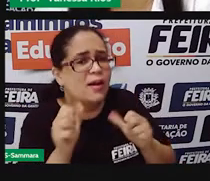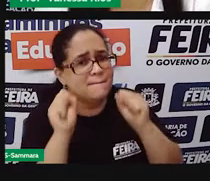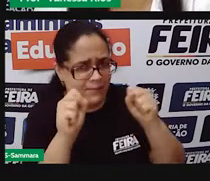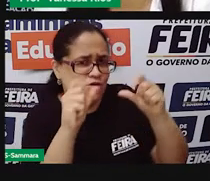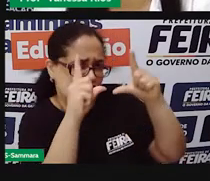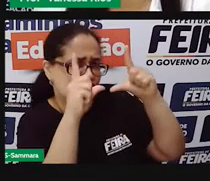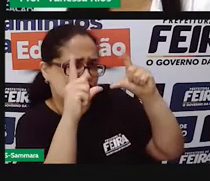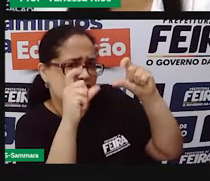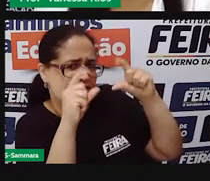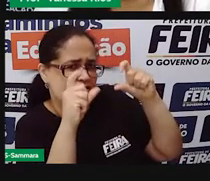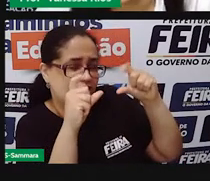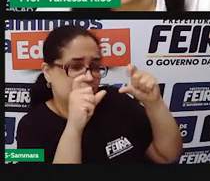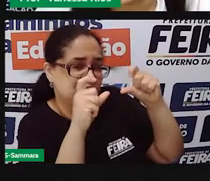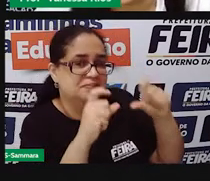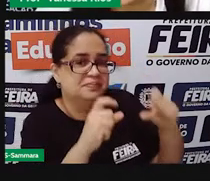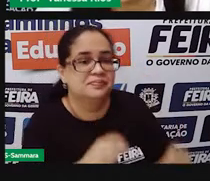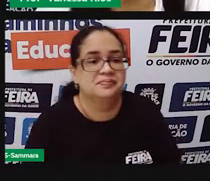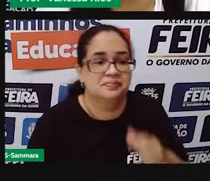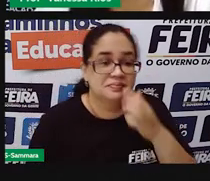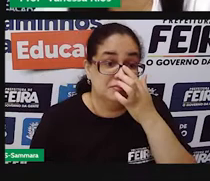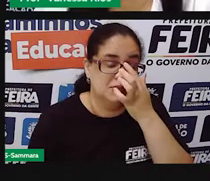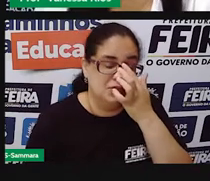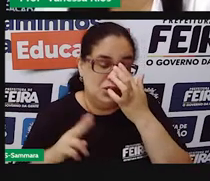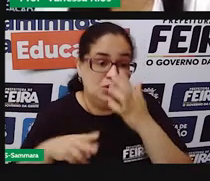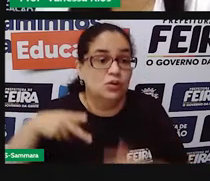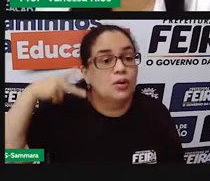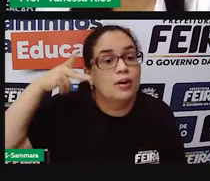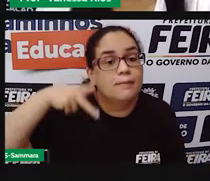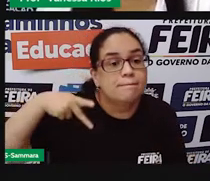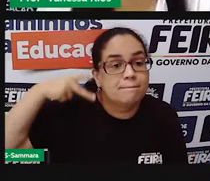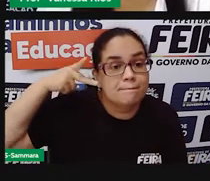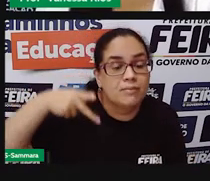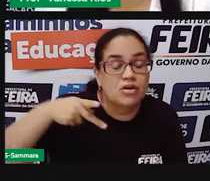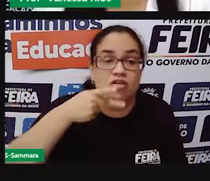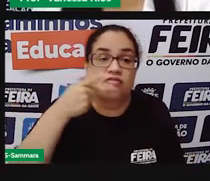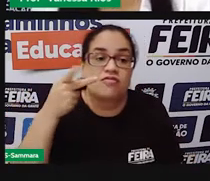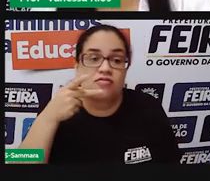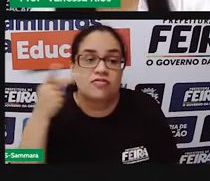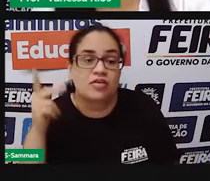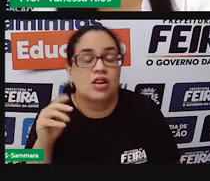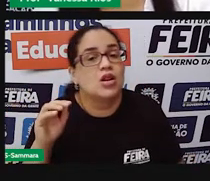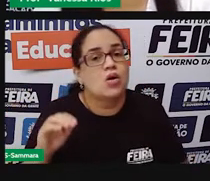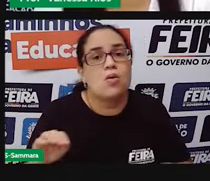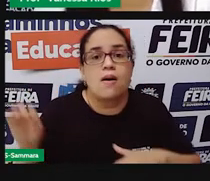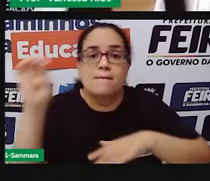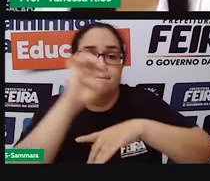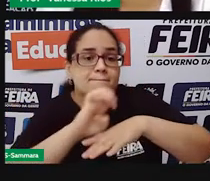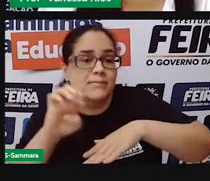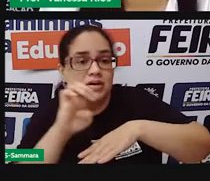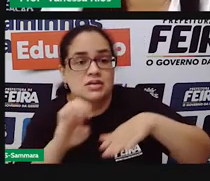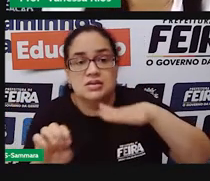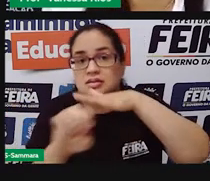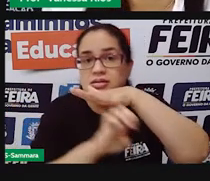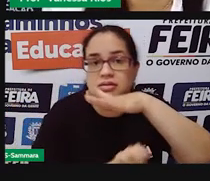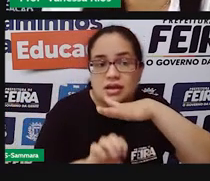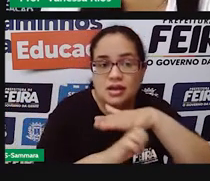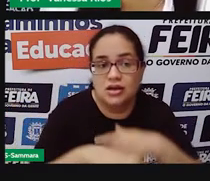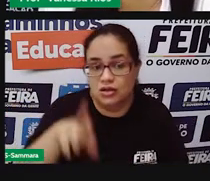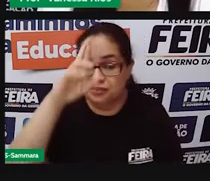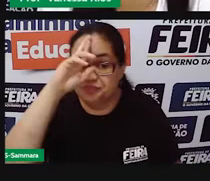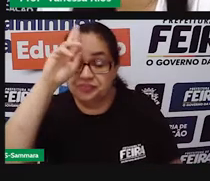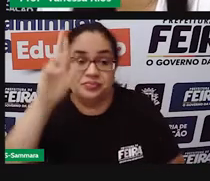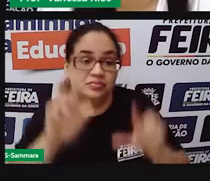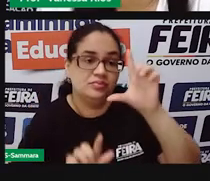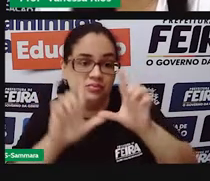Posso tirar uma foto? Quando o político diz isso, né? Ou o empresário, ou então aí o dono do canal de TV,